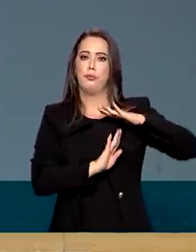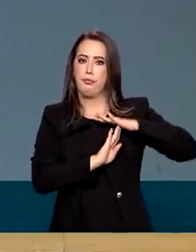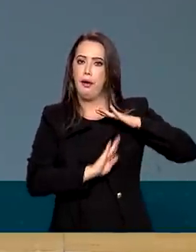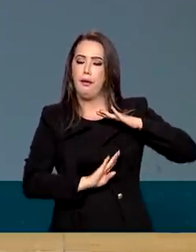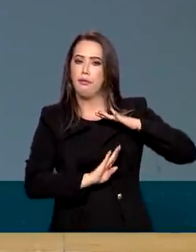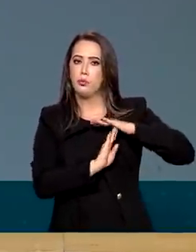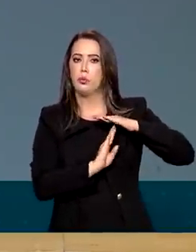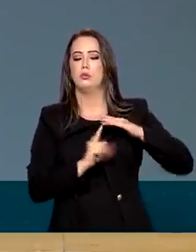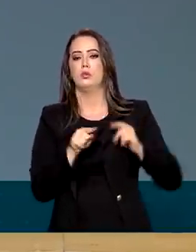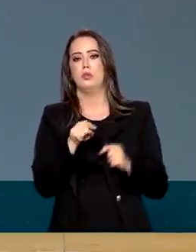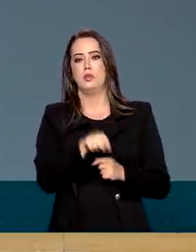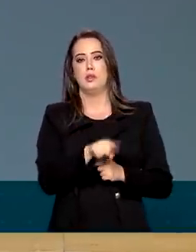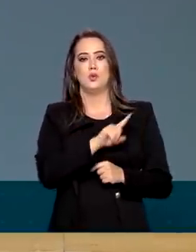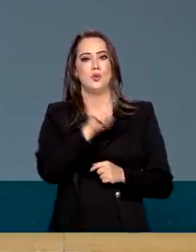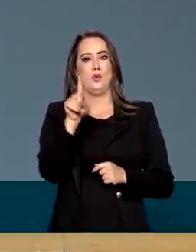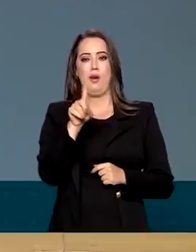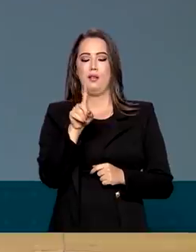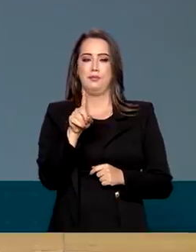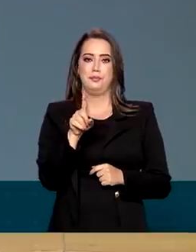Isso não é